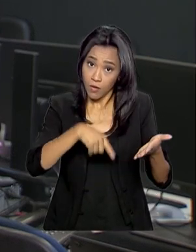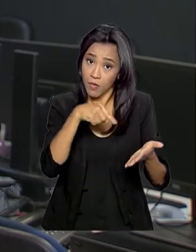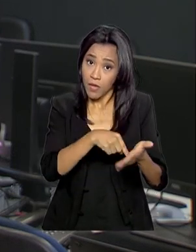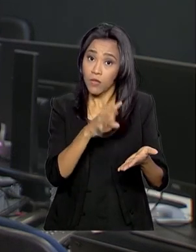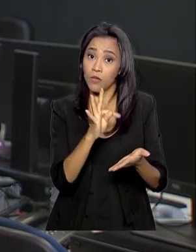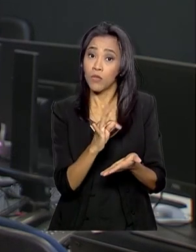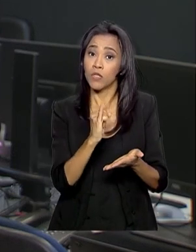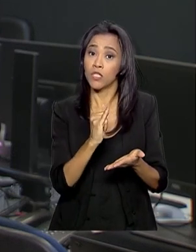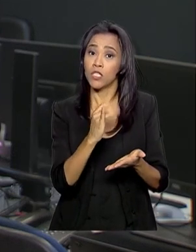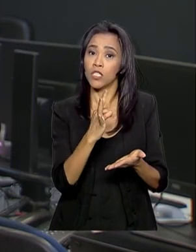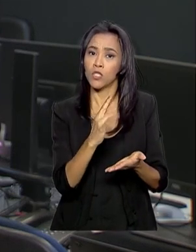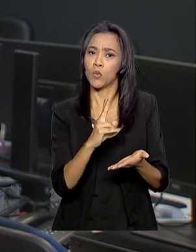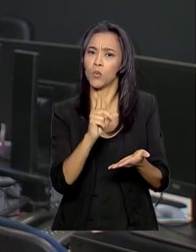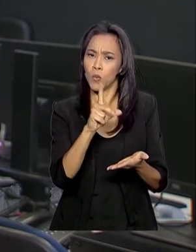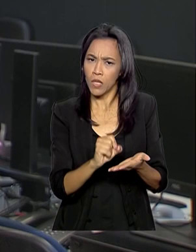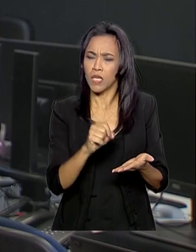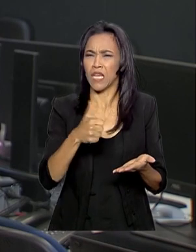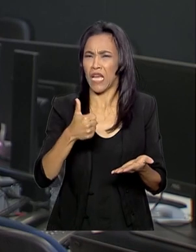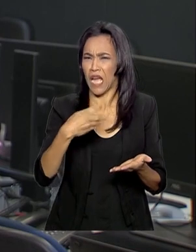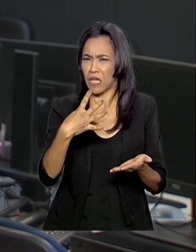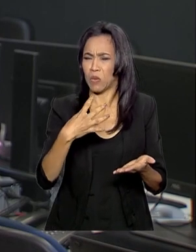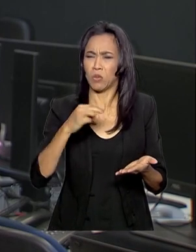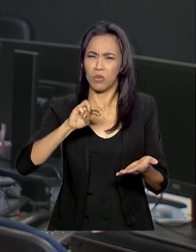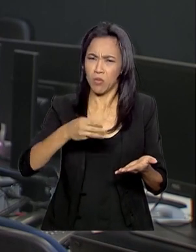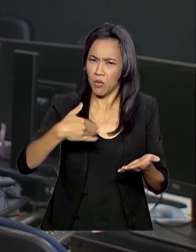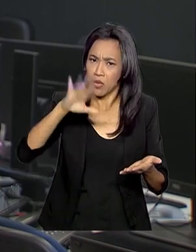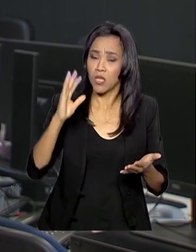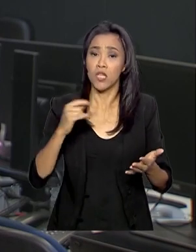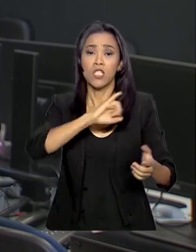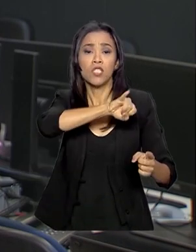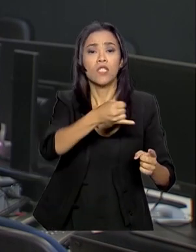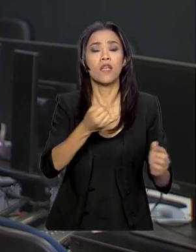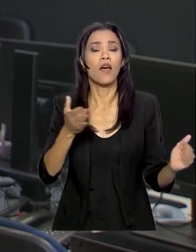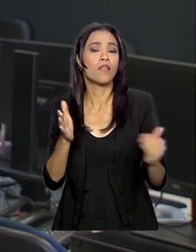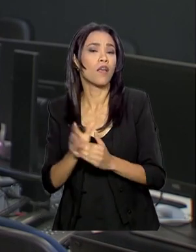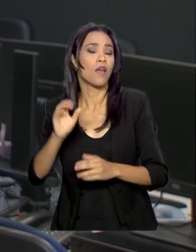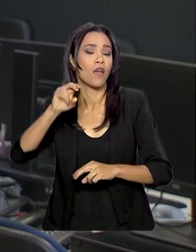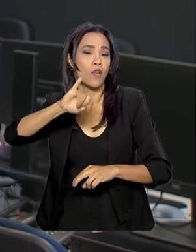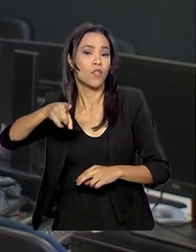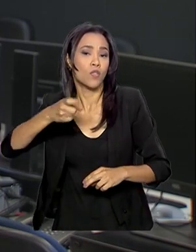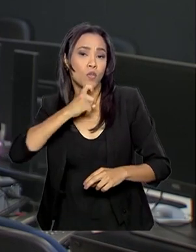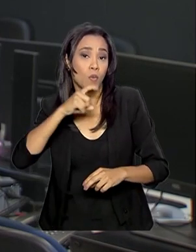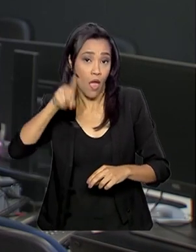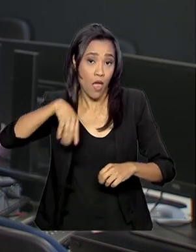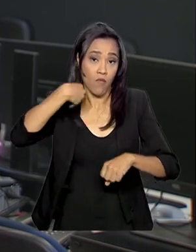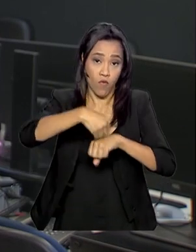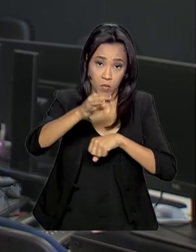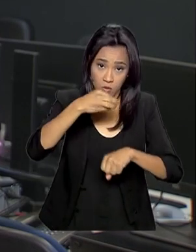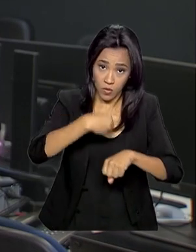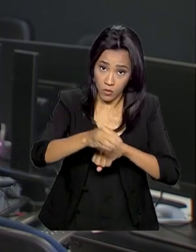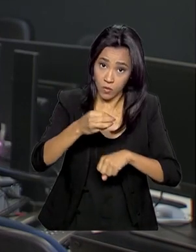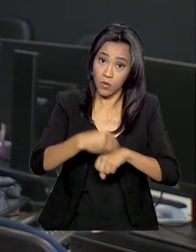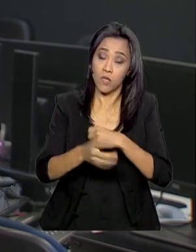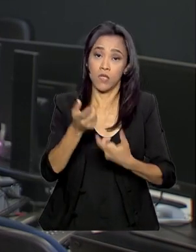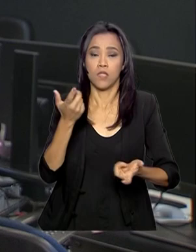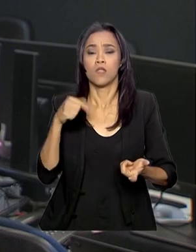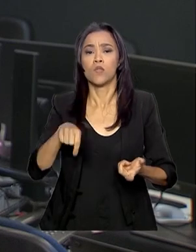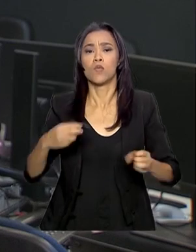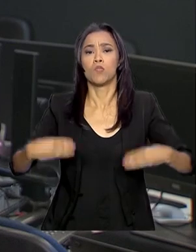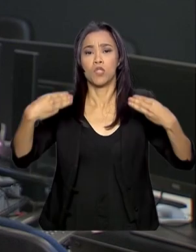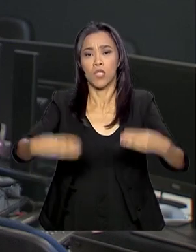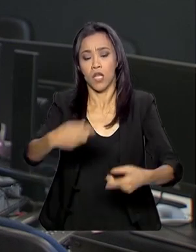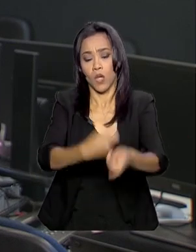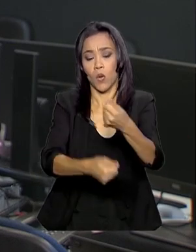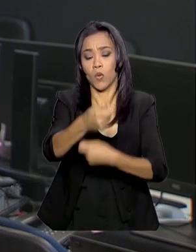,3 bilhões entre janeiro e julho deste ano. Os dados são do Ministério da Economia, para quem o aumento das